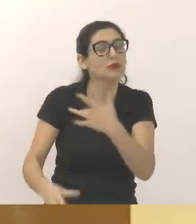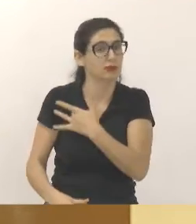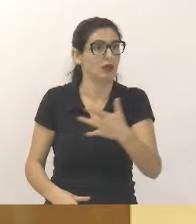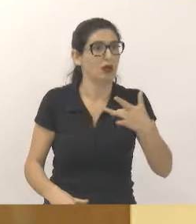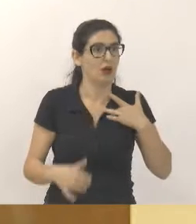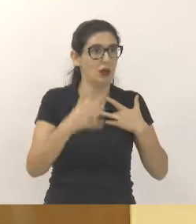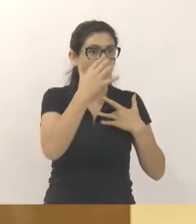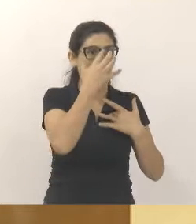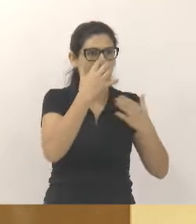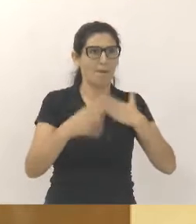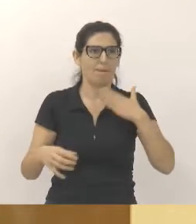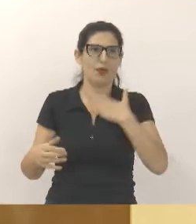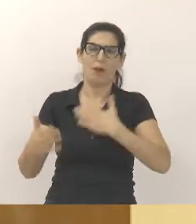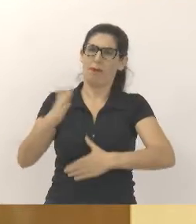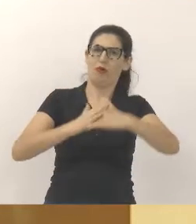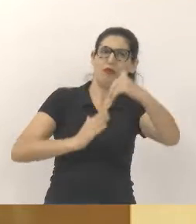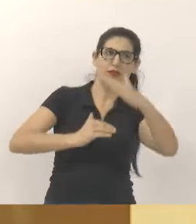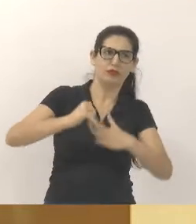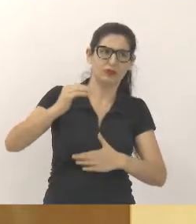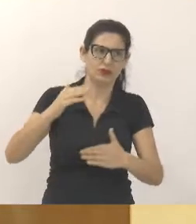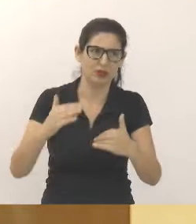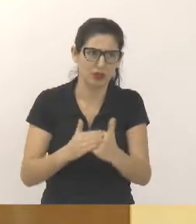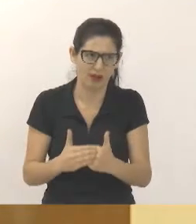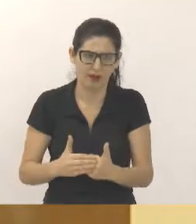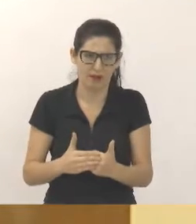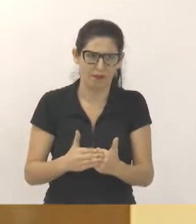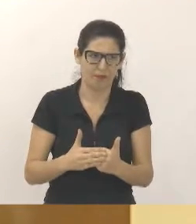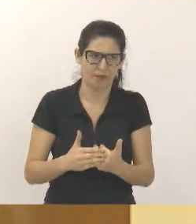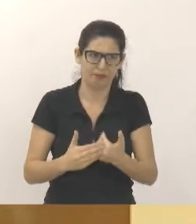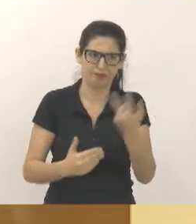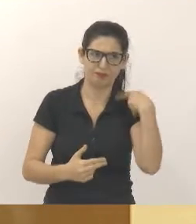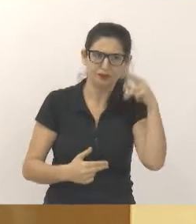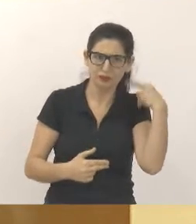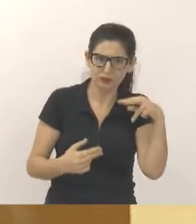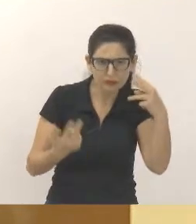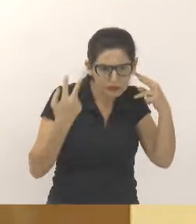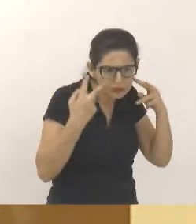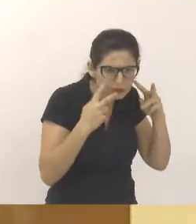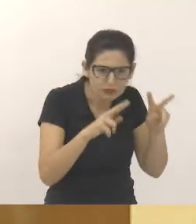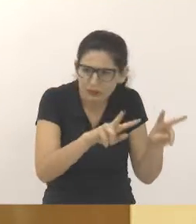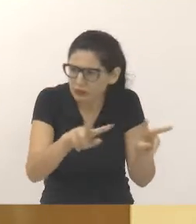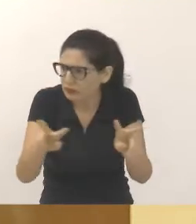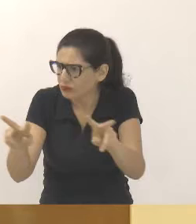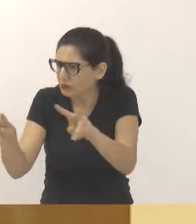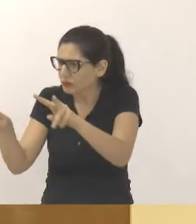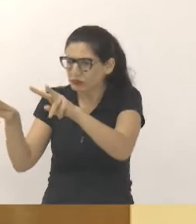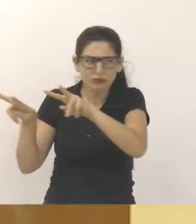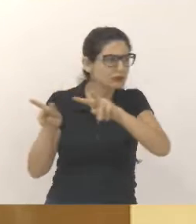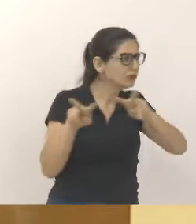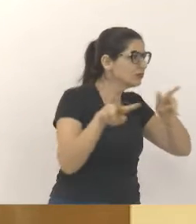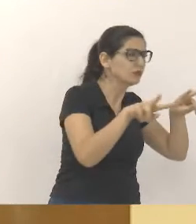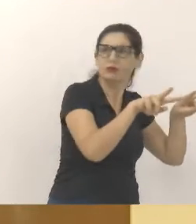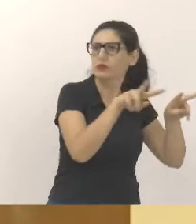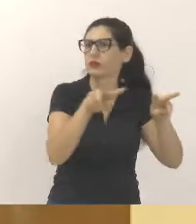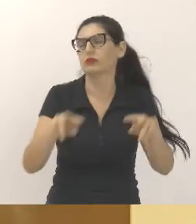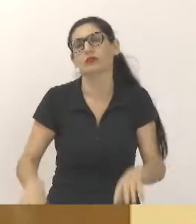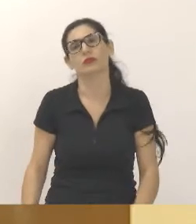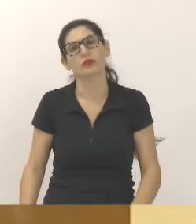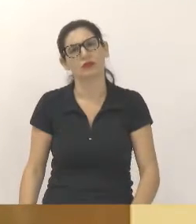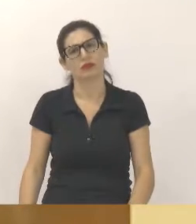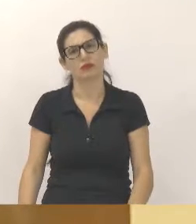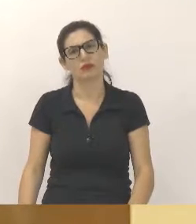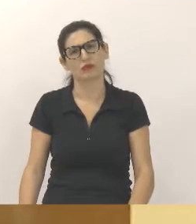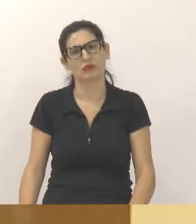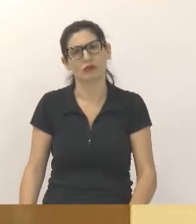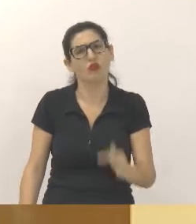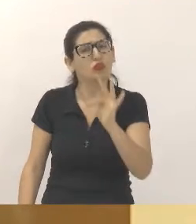a minha profissão também aponta bem isso, façamos a vistoria e a gente não veja mais o que a gente